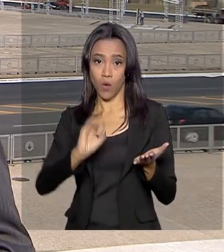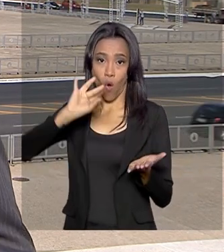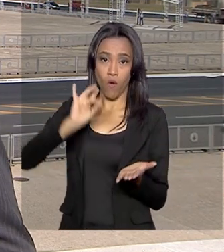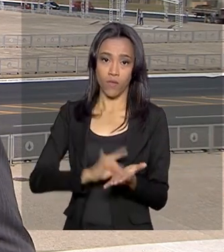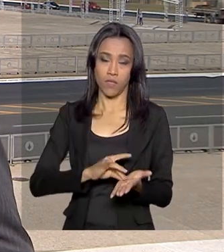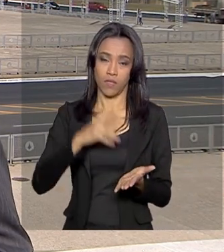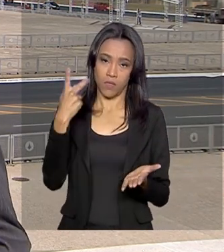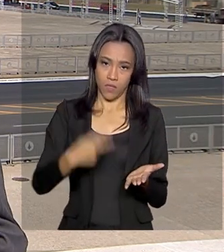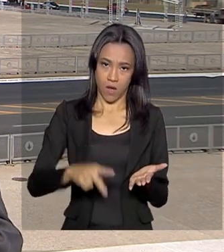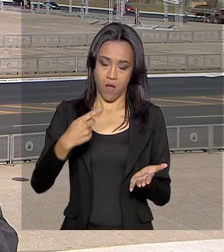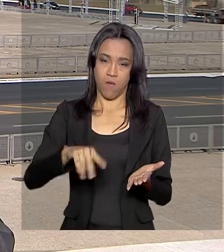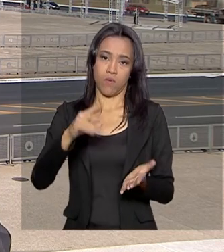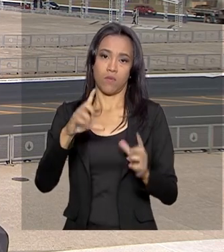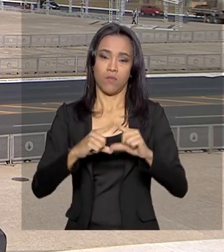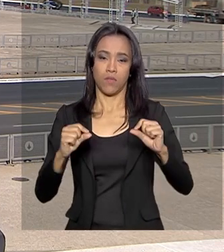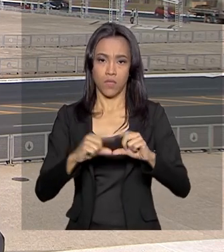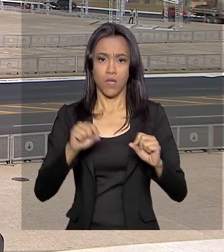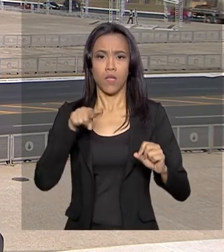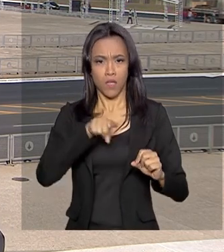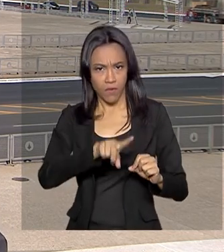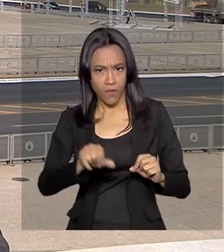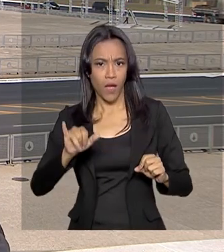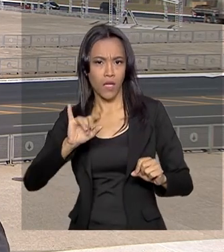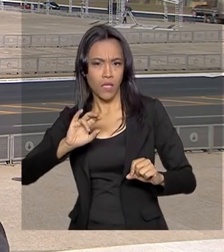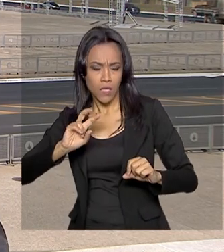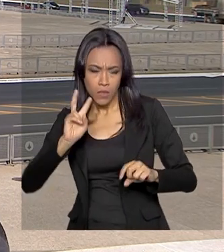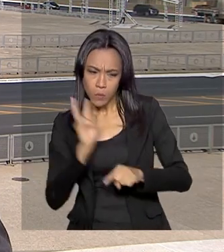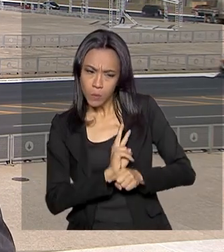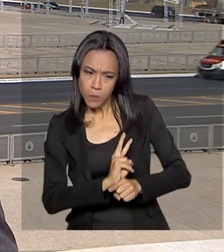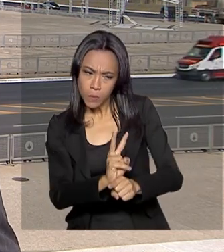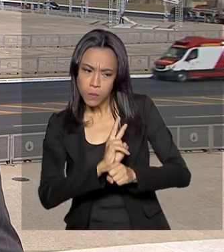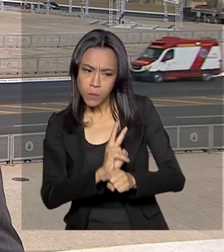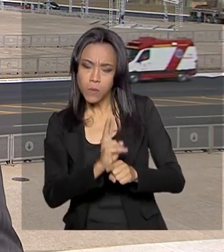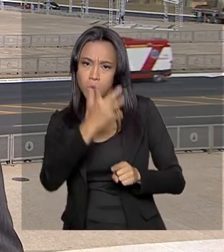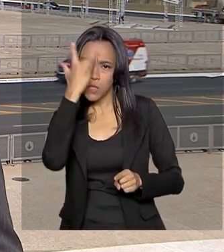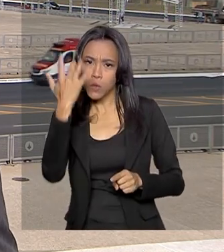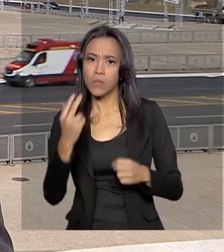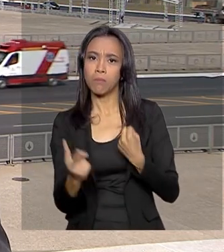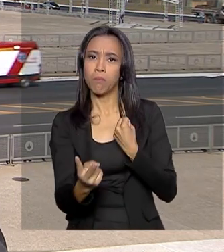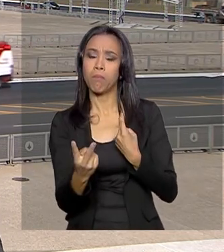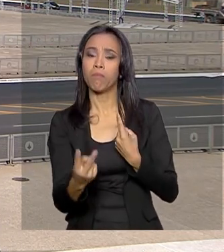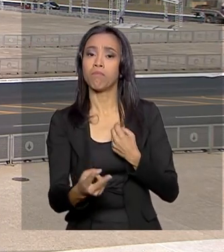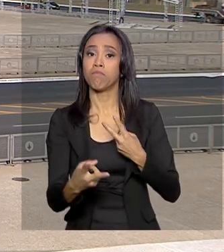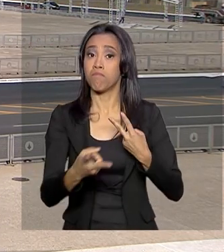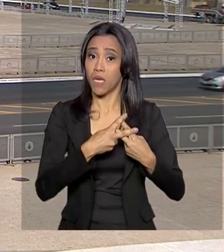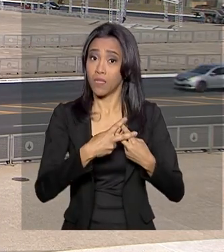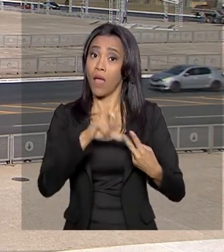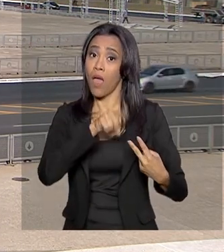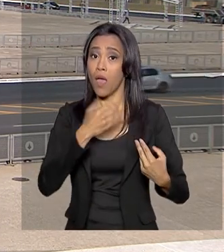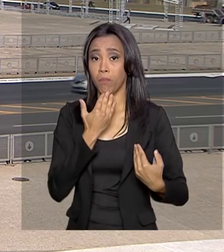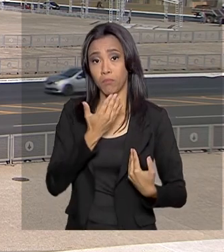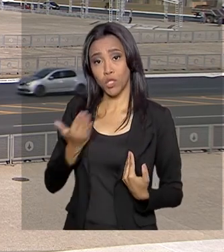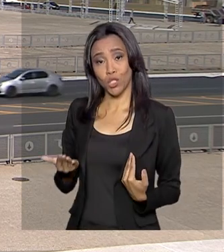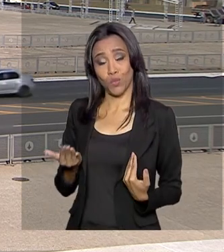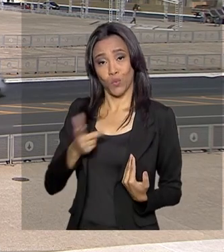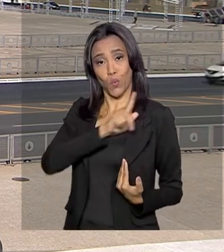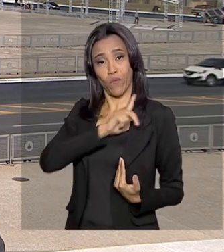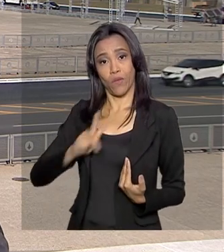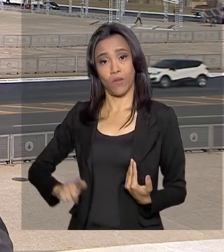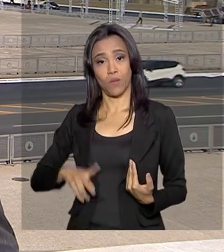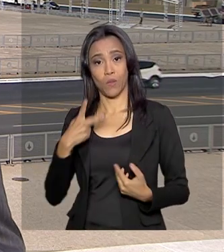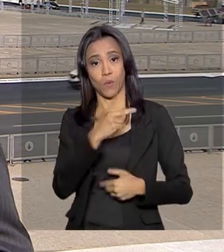vai atuar na guarda e vigilância de presos. A decisão atende um pedido do governador do Pará, Hélder Barbalho,